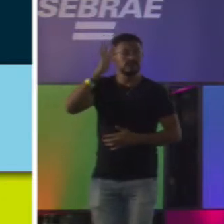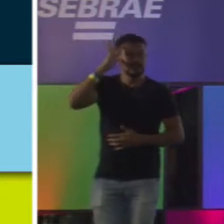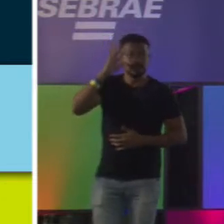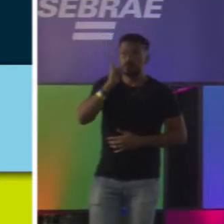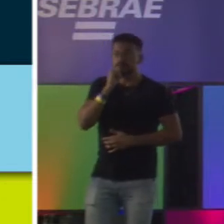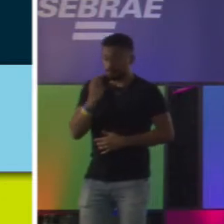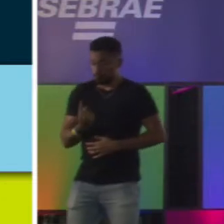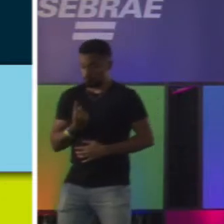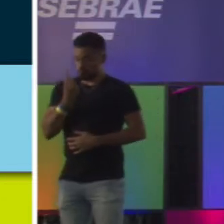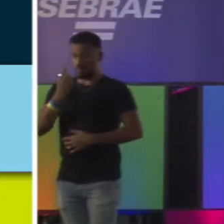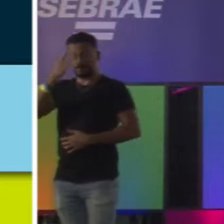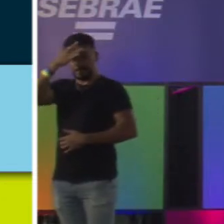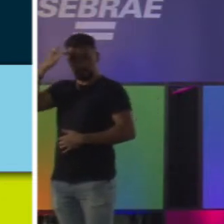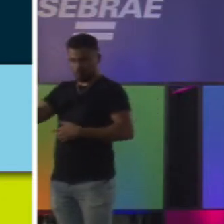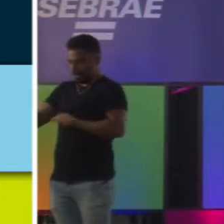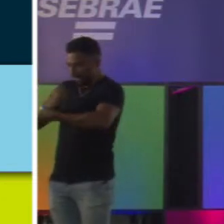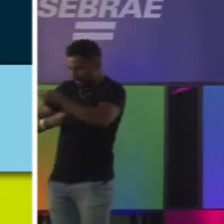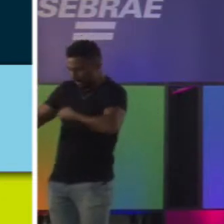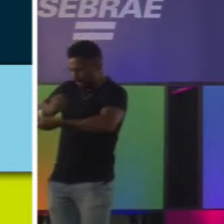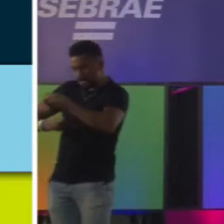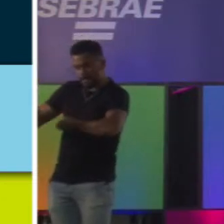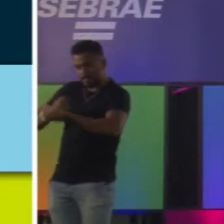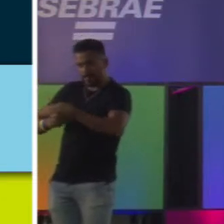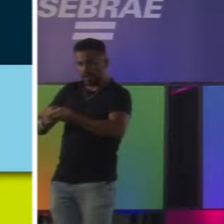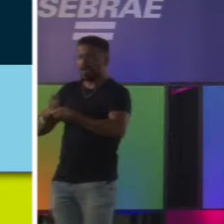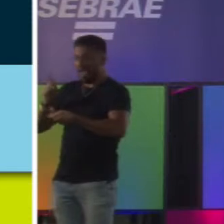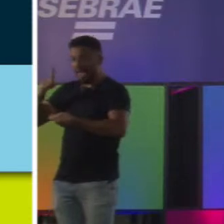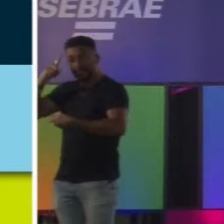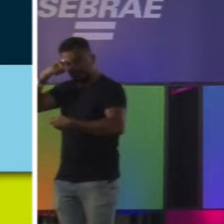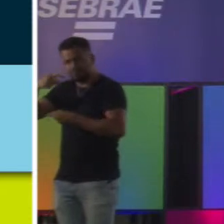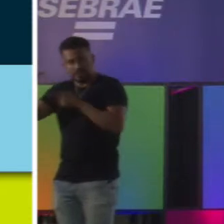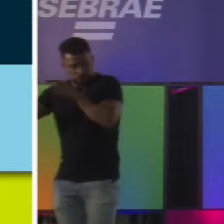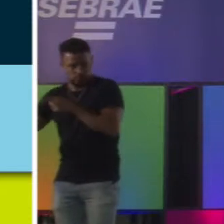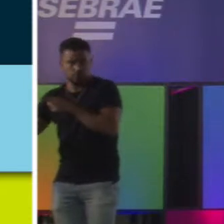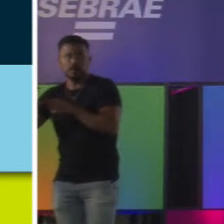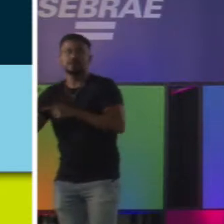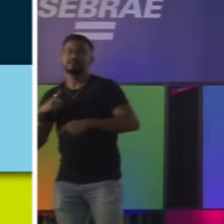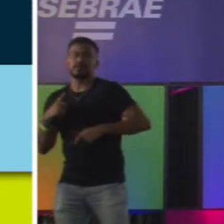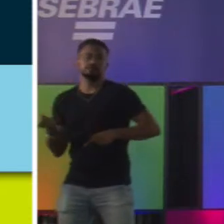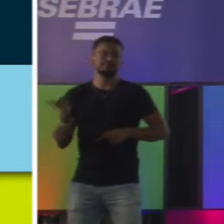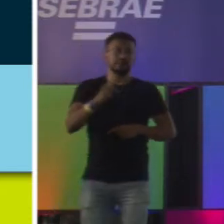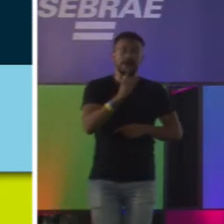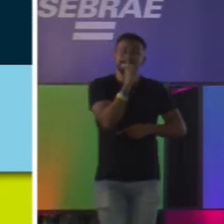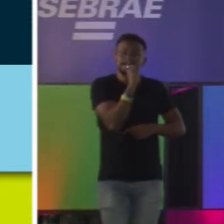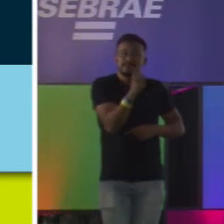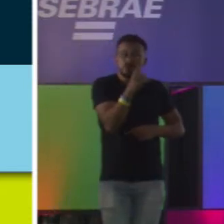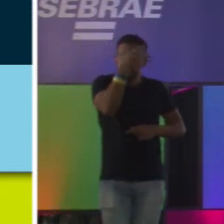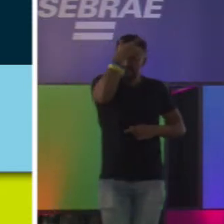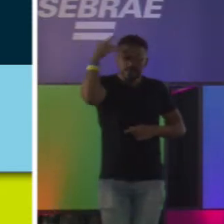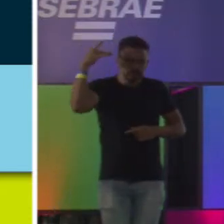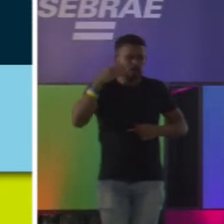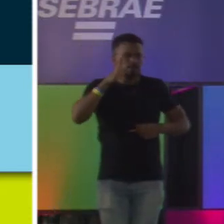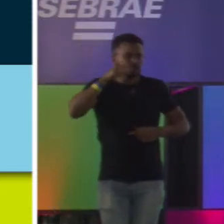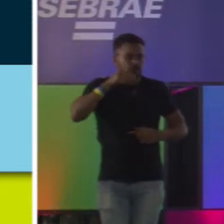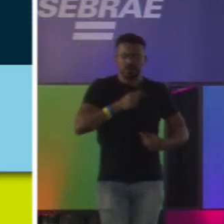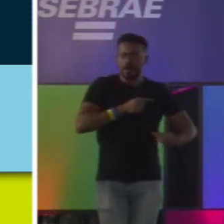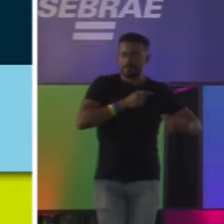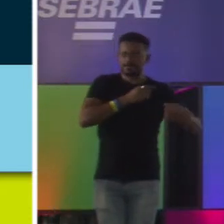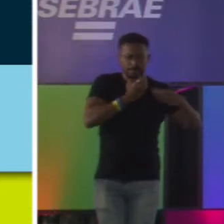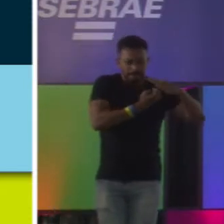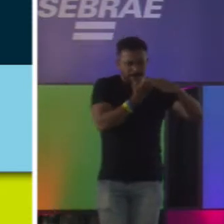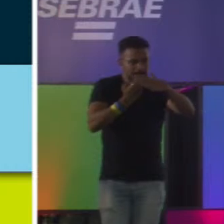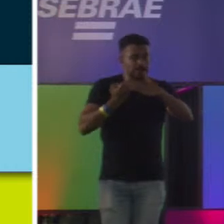pessoa tocando uma parada e você ter, sei lá, mil pessoas te ajudando dentro do teu negócio.